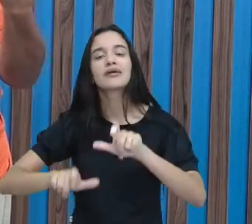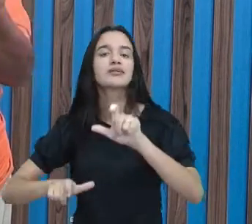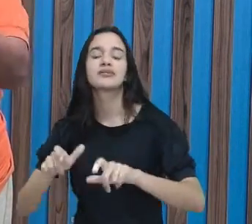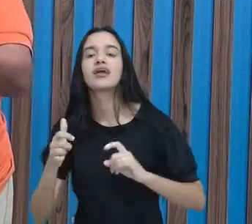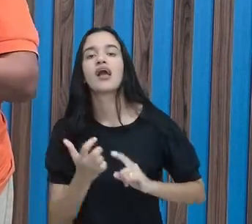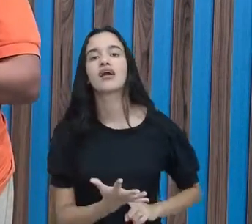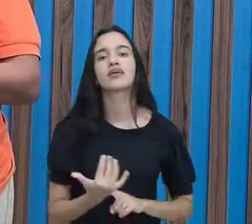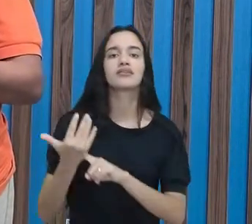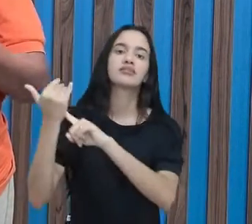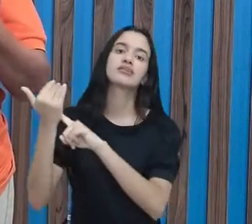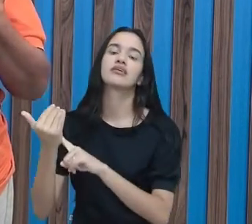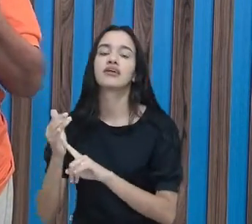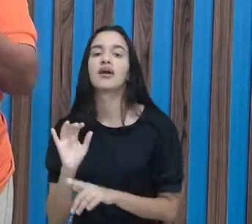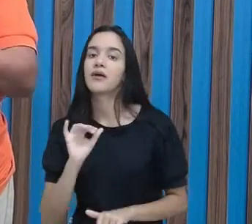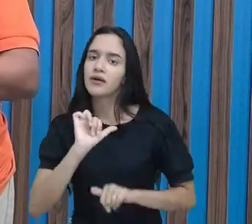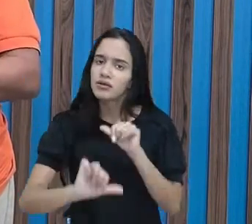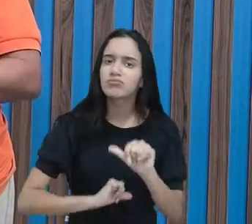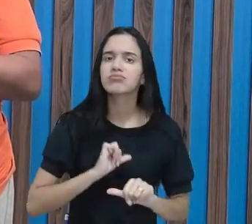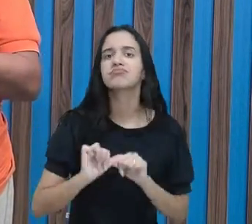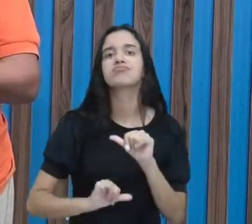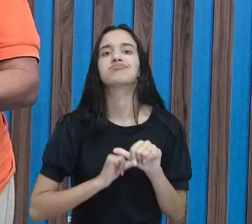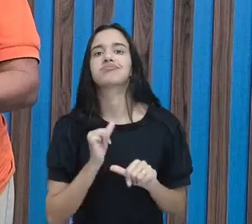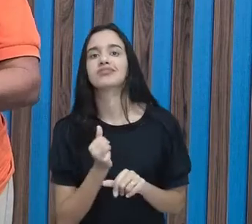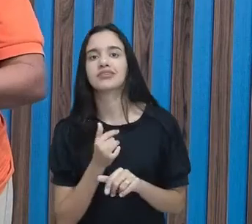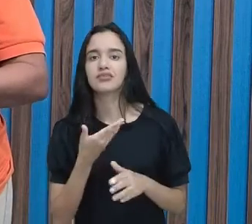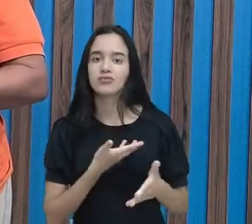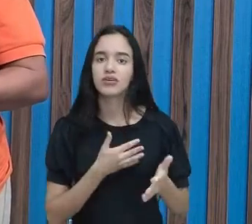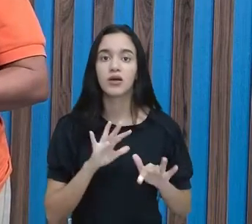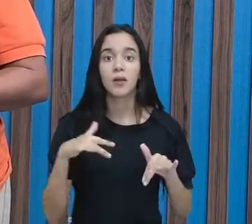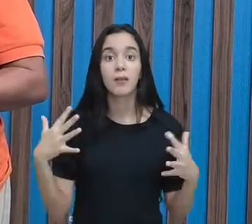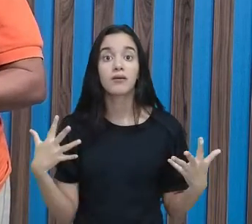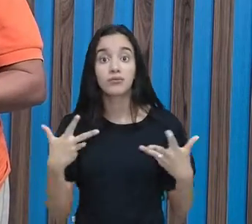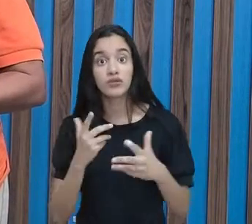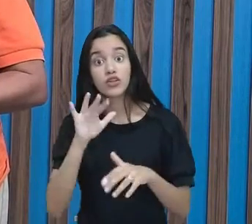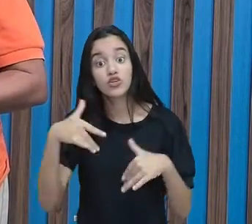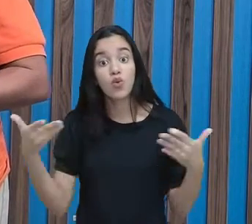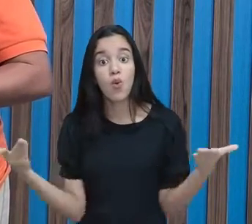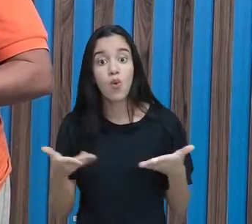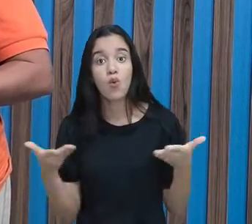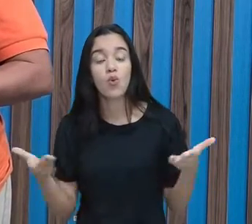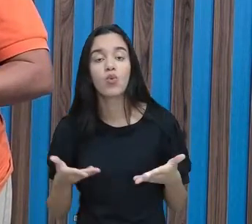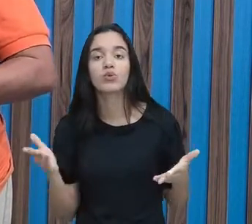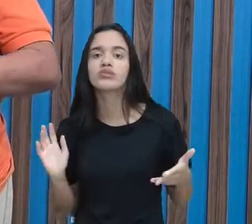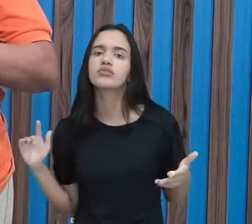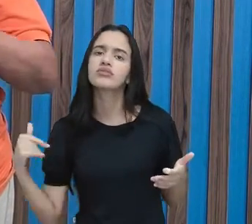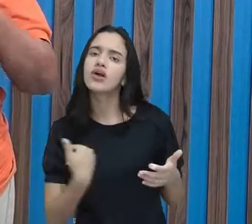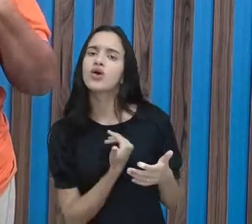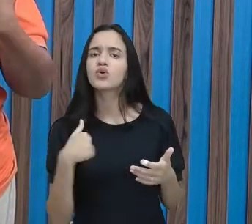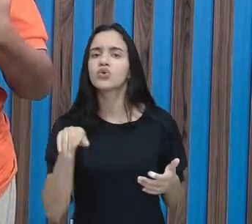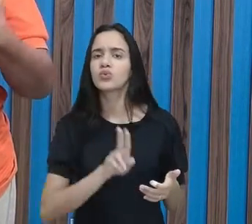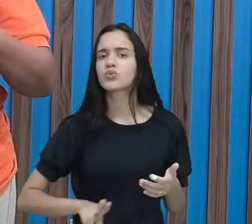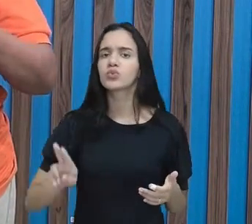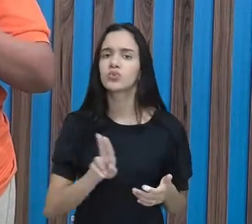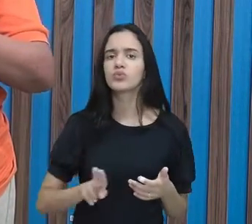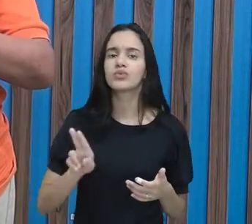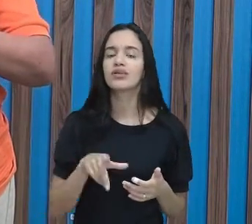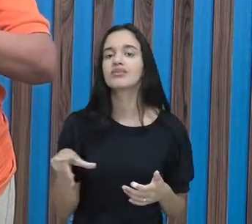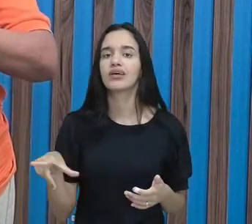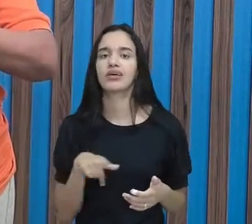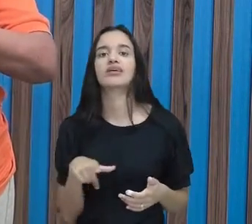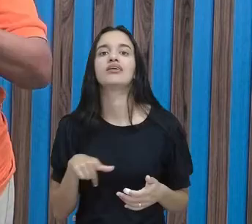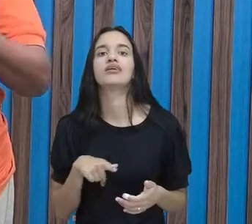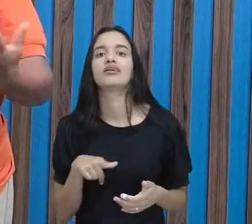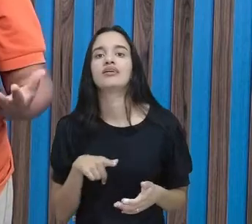tecnologia, ela foi aprimorada a ponto de, hoje em dia, a gente utilizar e ter